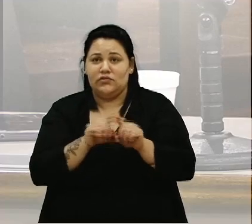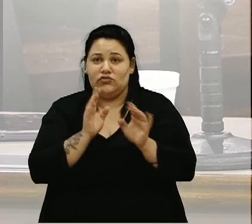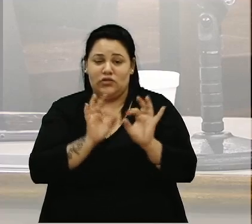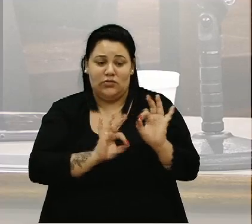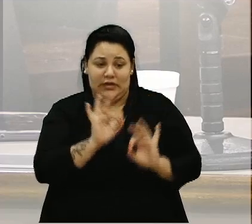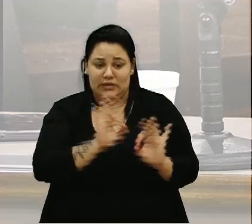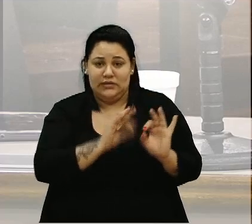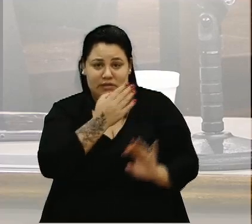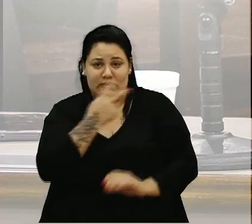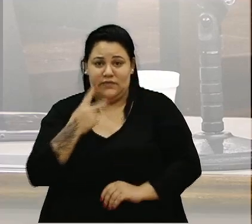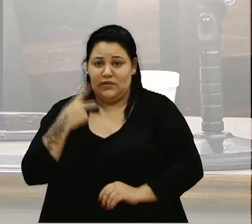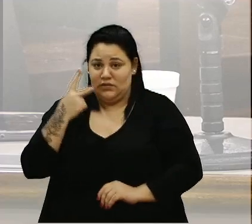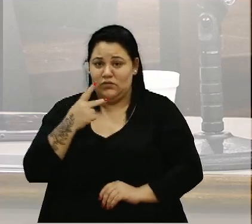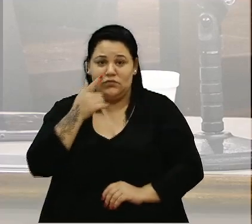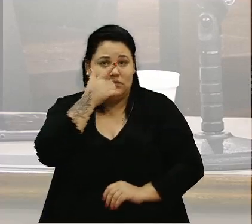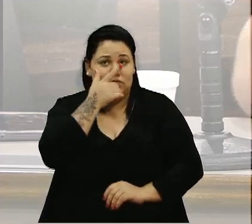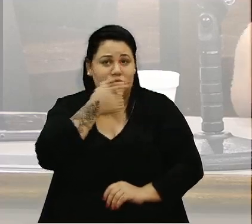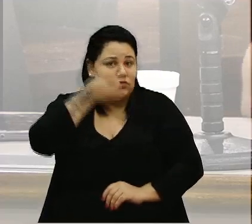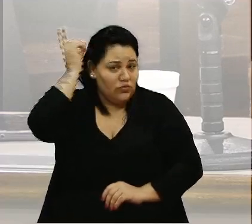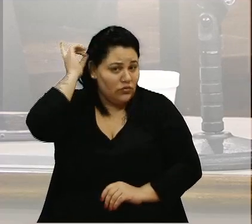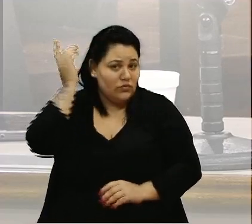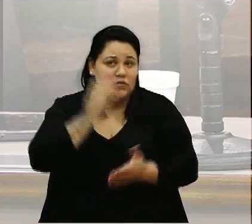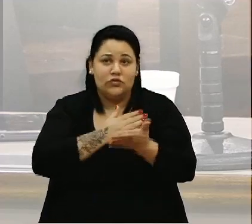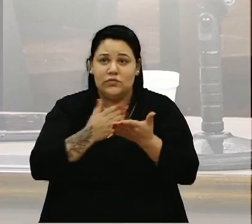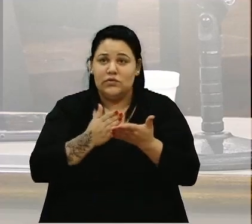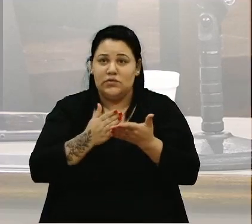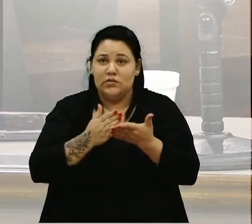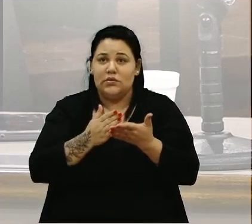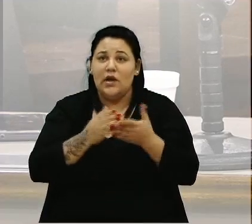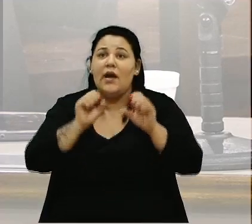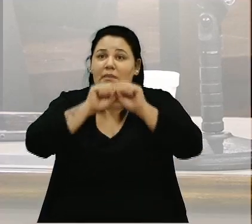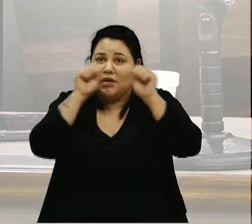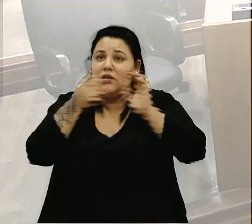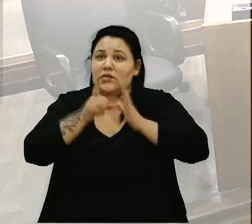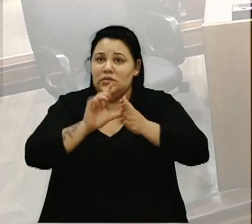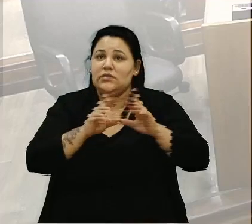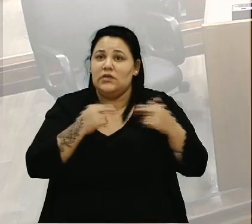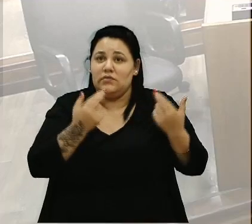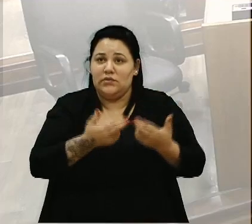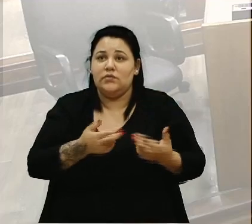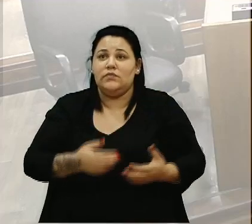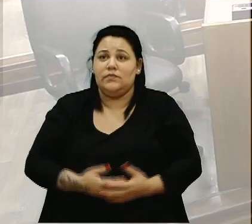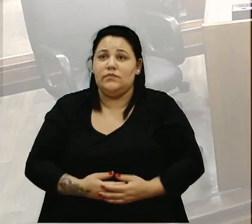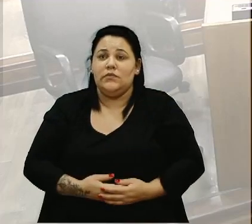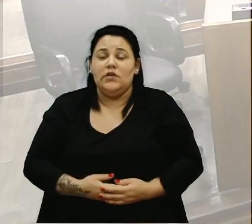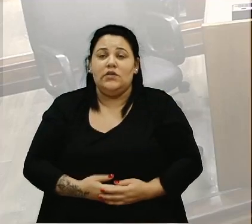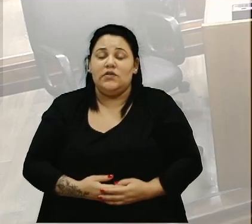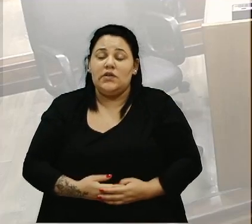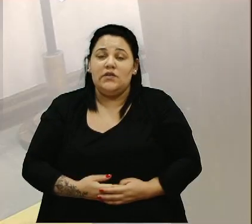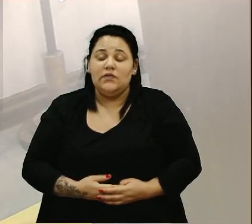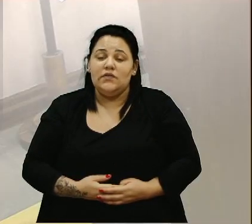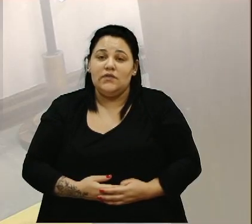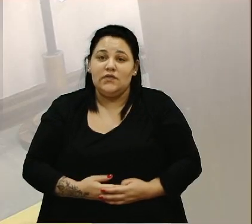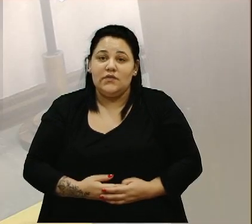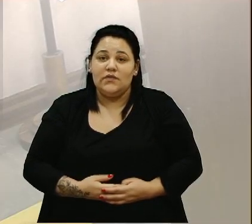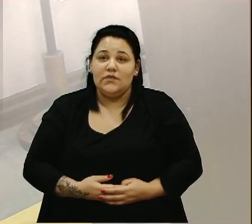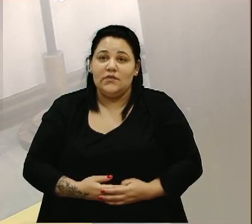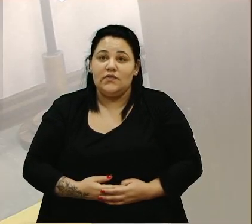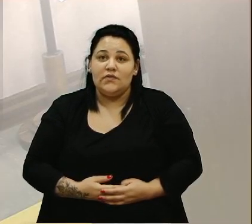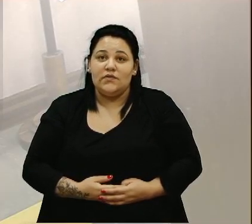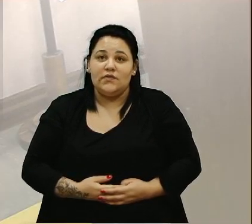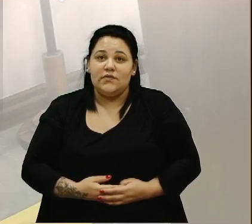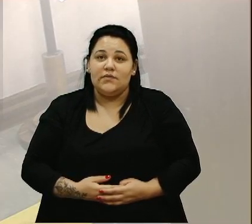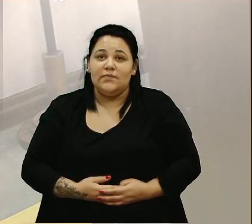vereador Lucas, para a gente organizar isso durante o início da sessão amanhã. Obrigado. Isso aí. Obrigado, vereador. Mas hoje o meu